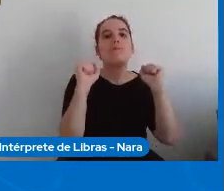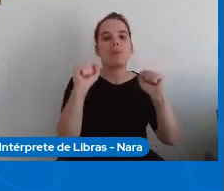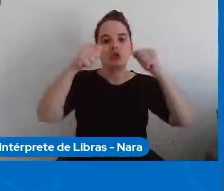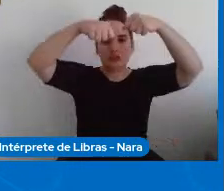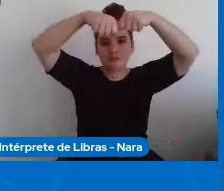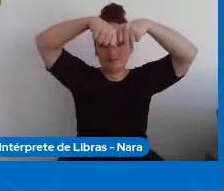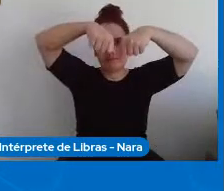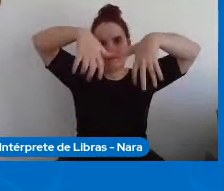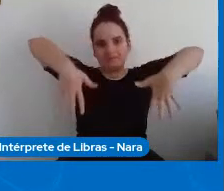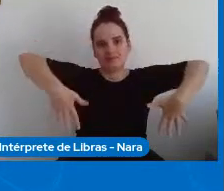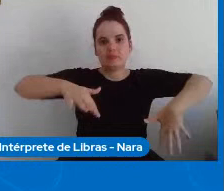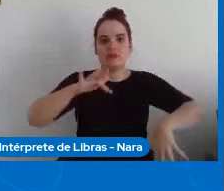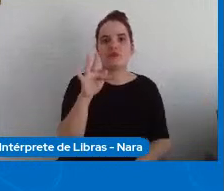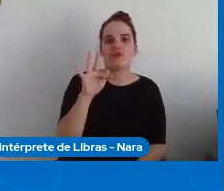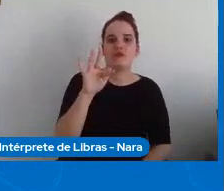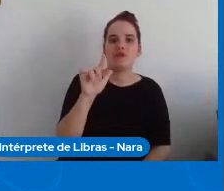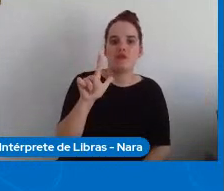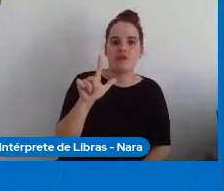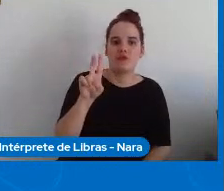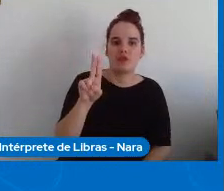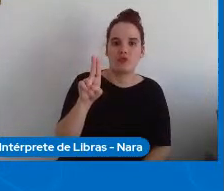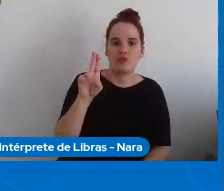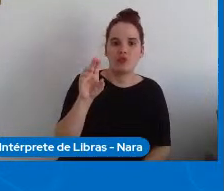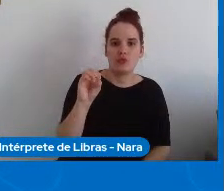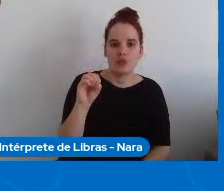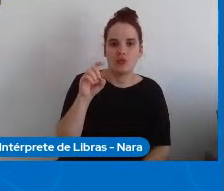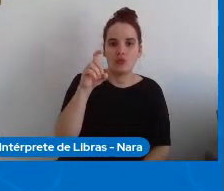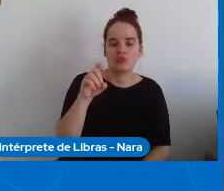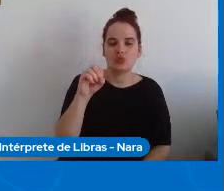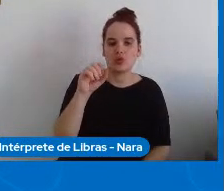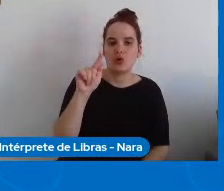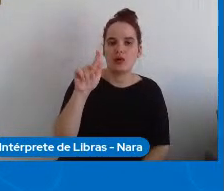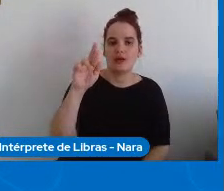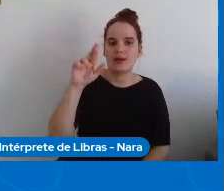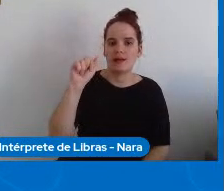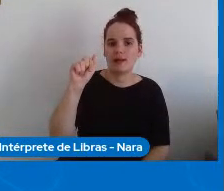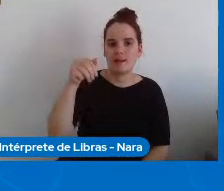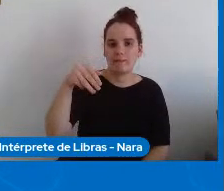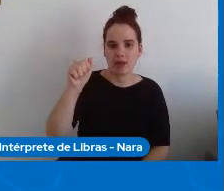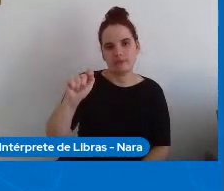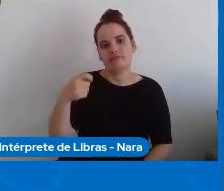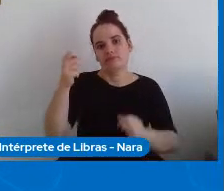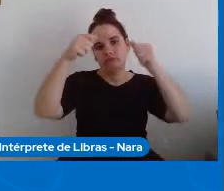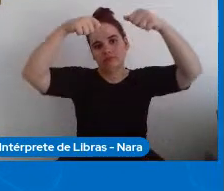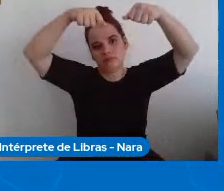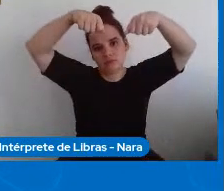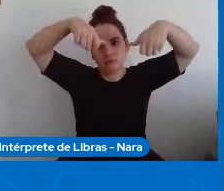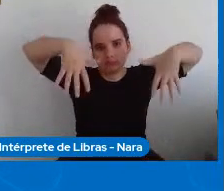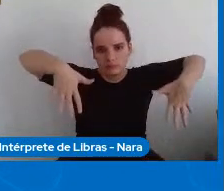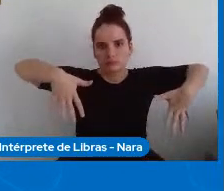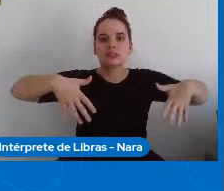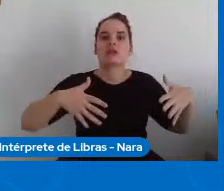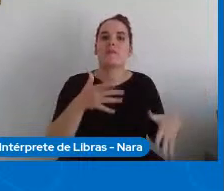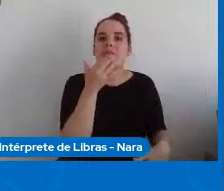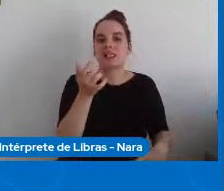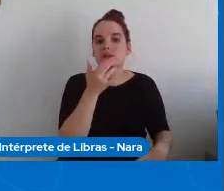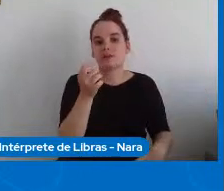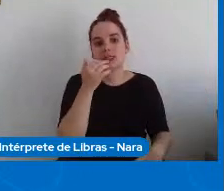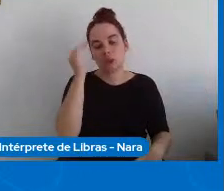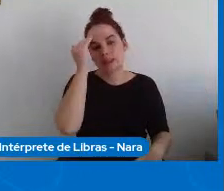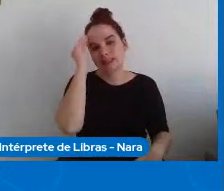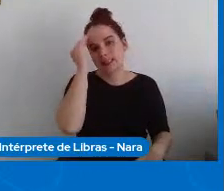permite você analisar a legibilidade se entenderam alguns conceitos muito precisos